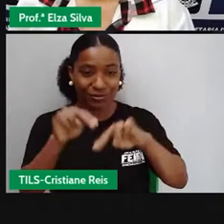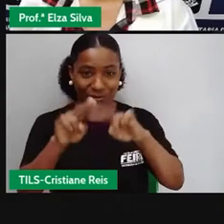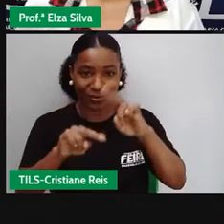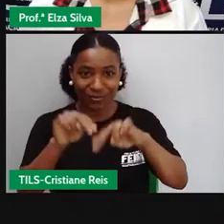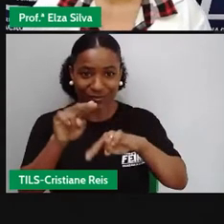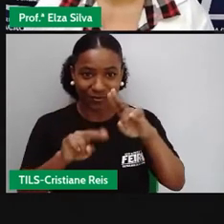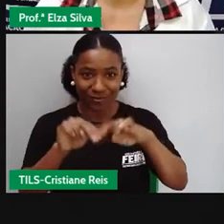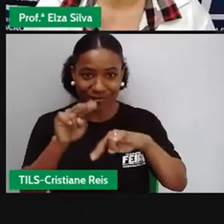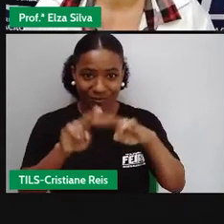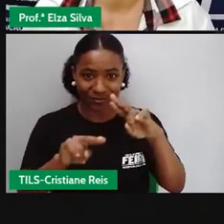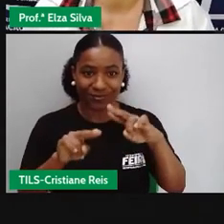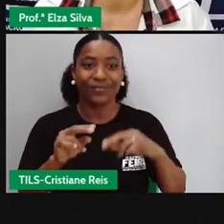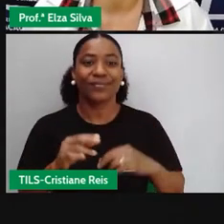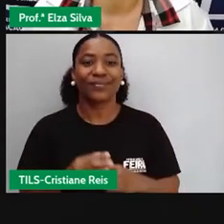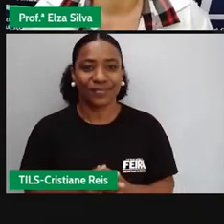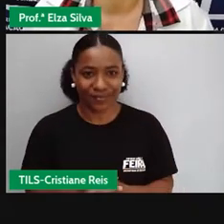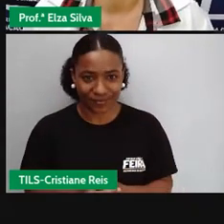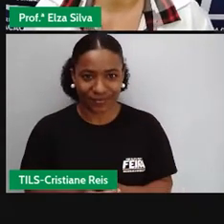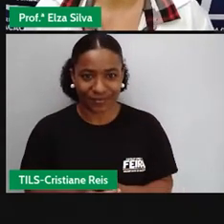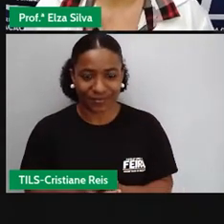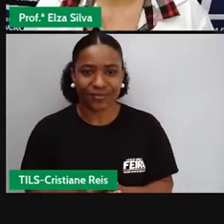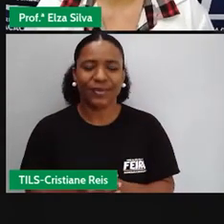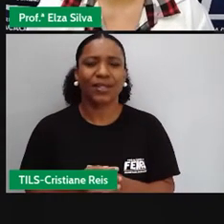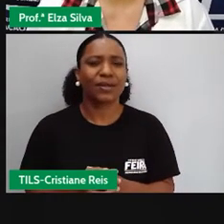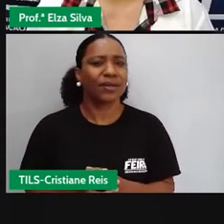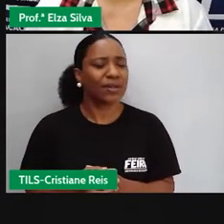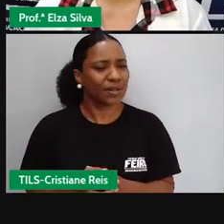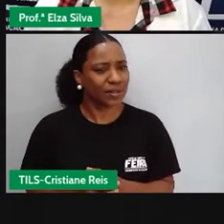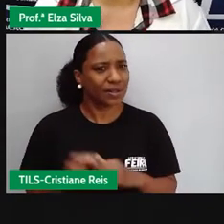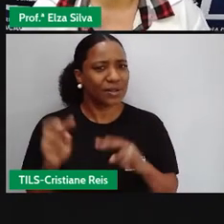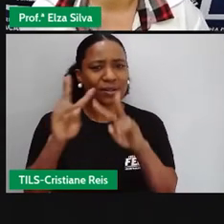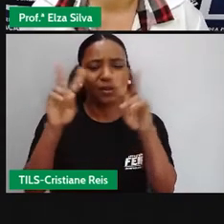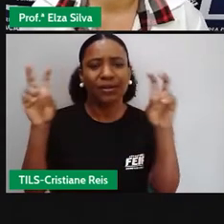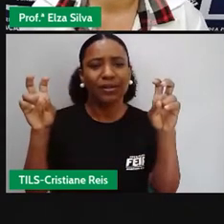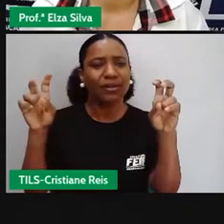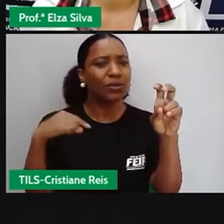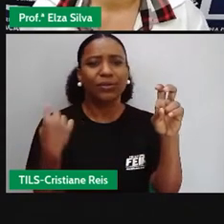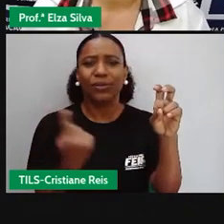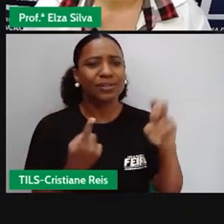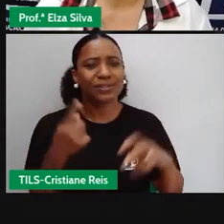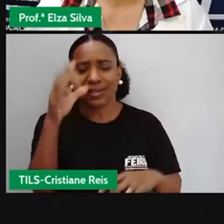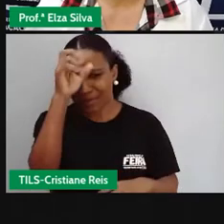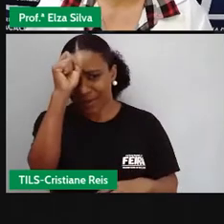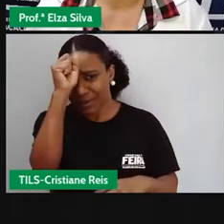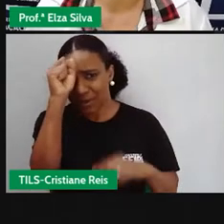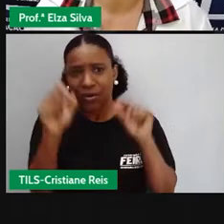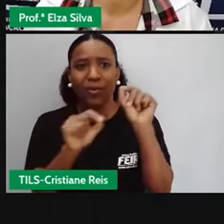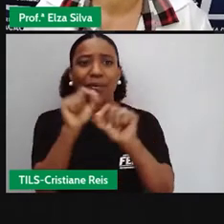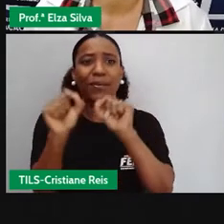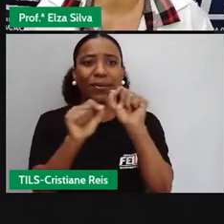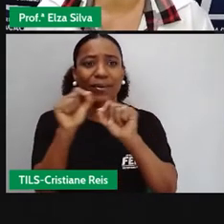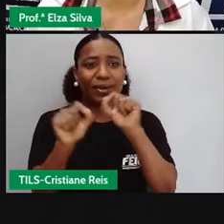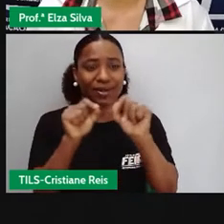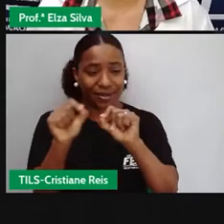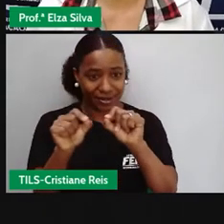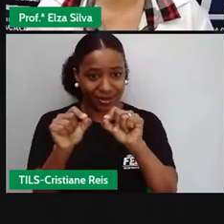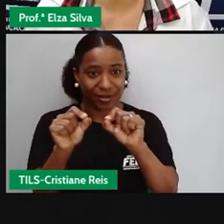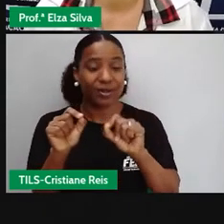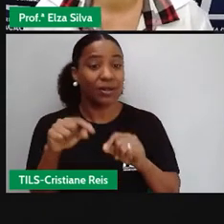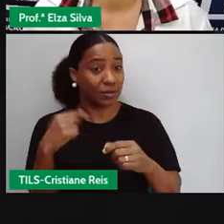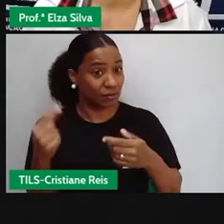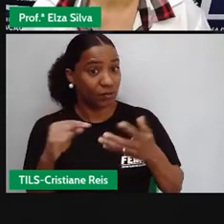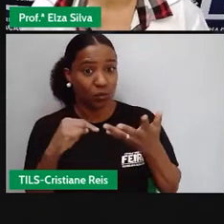What are you going to learn today? O que é que nós vamos aprender hoje? Vamos construir repertório